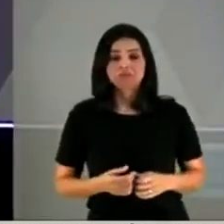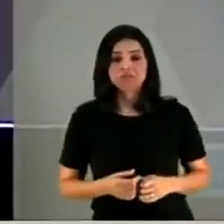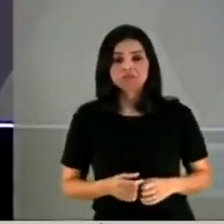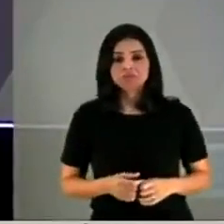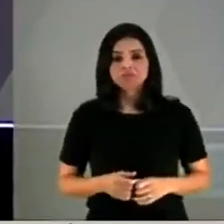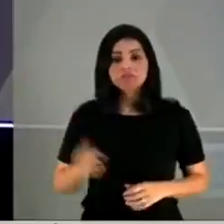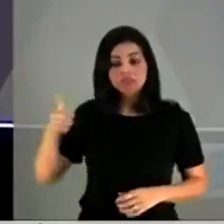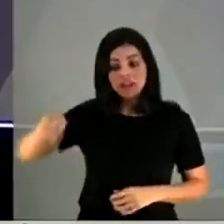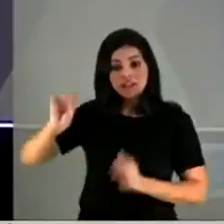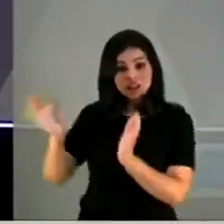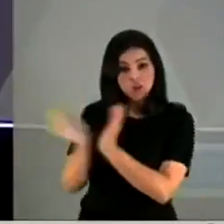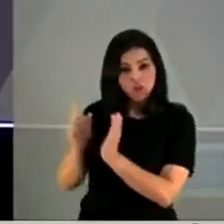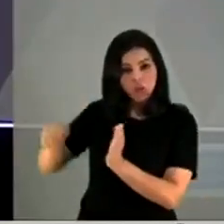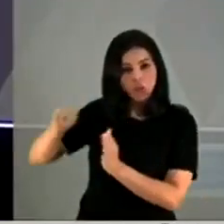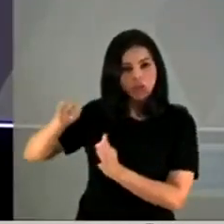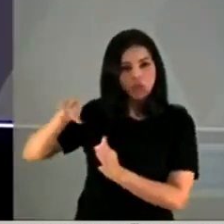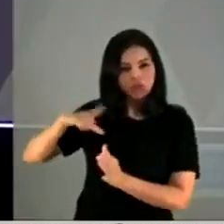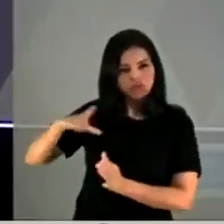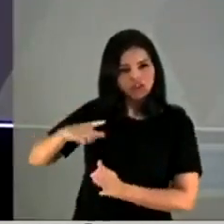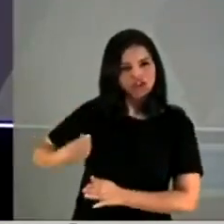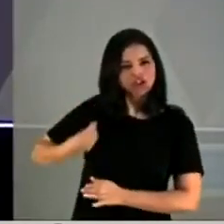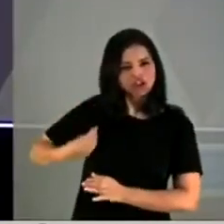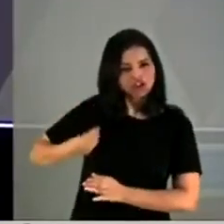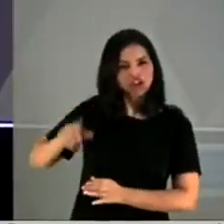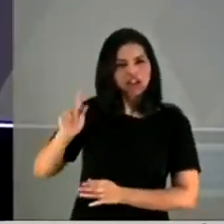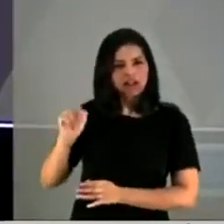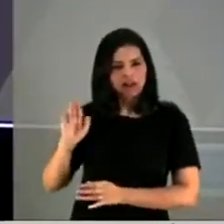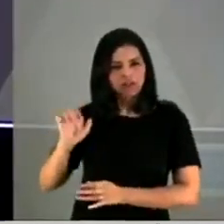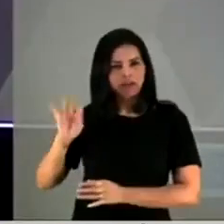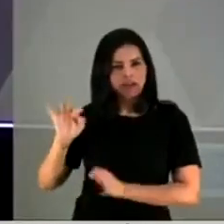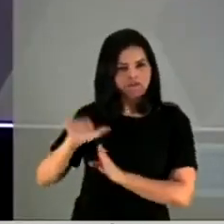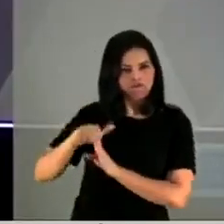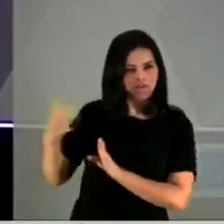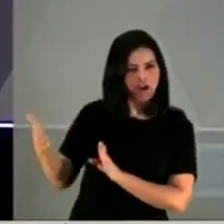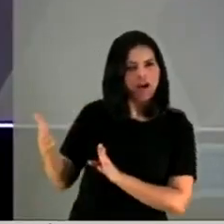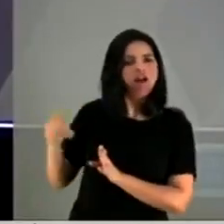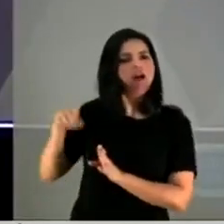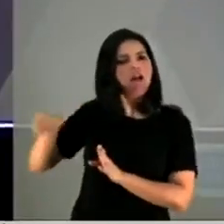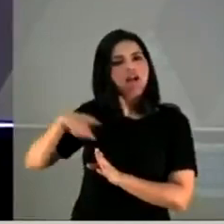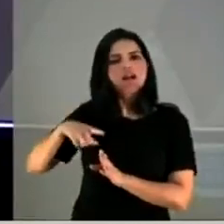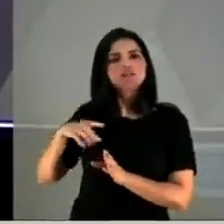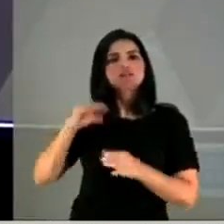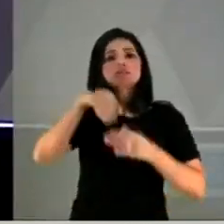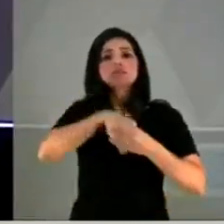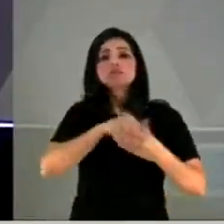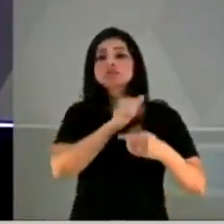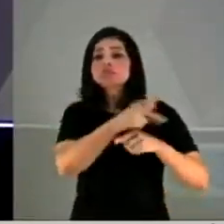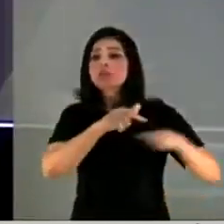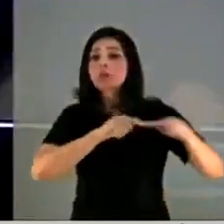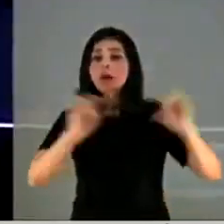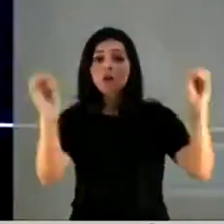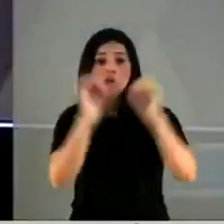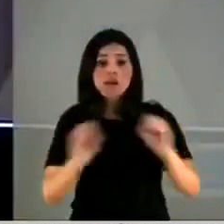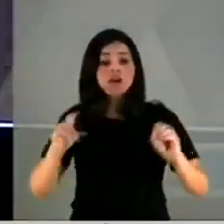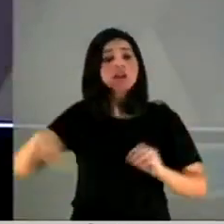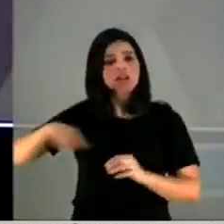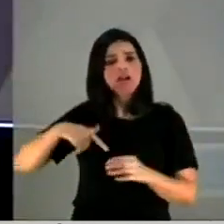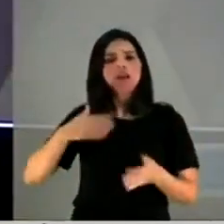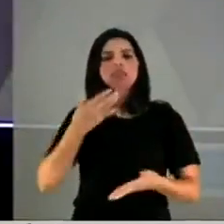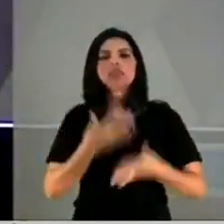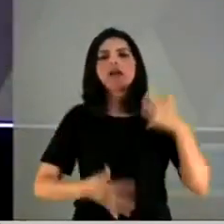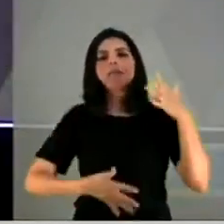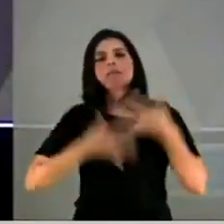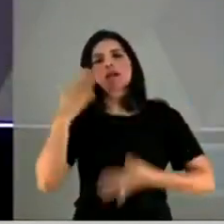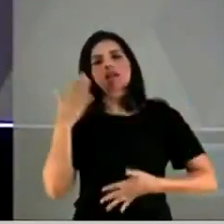quadros da administração pública, além de atrapalhar o planejamento e a execução dos trabalhos de combate à Covid